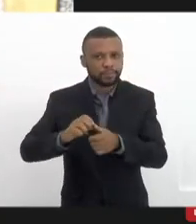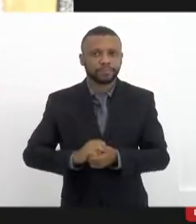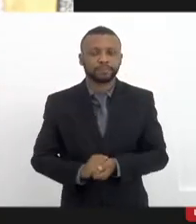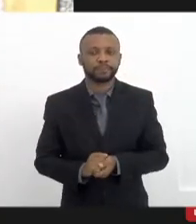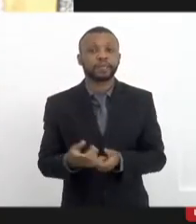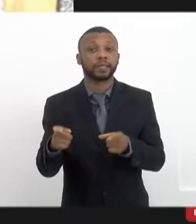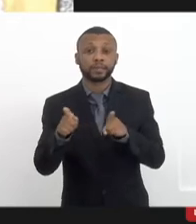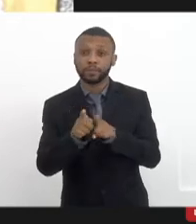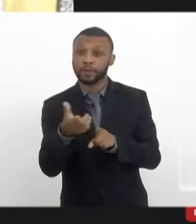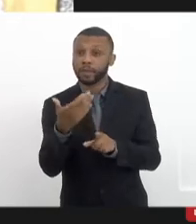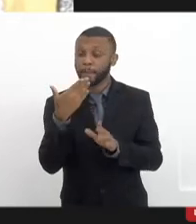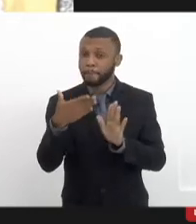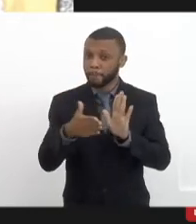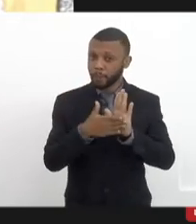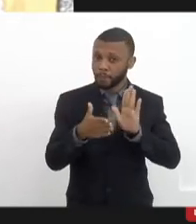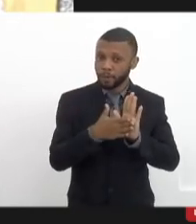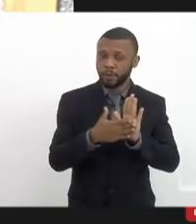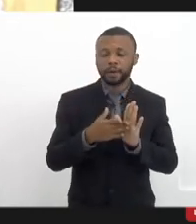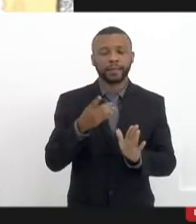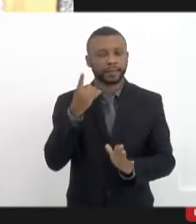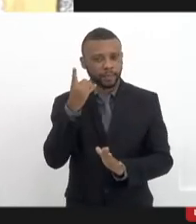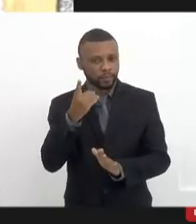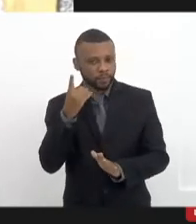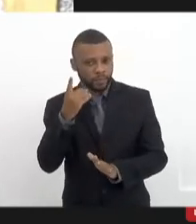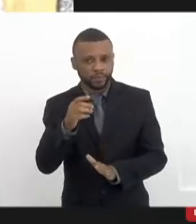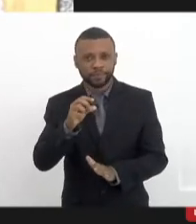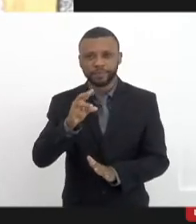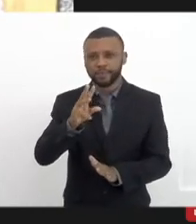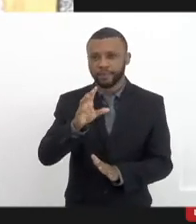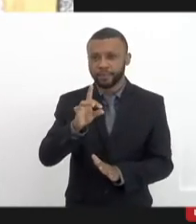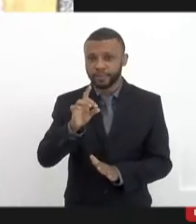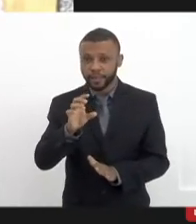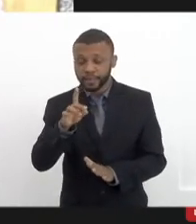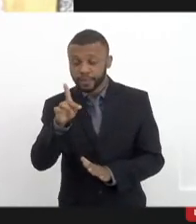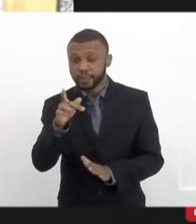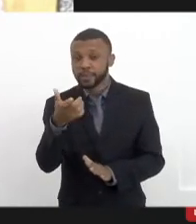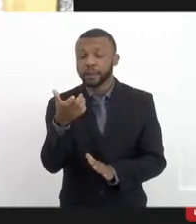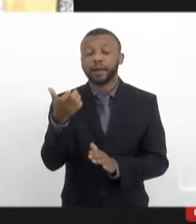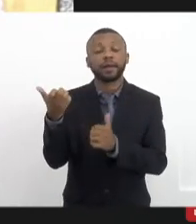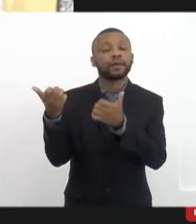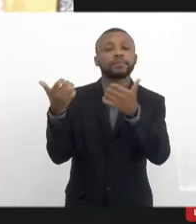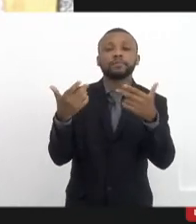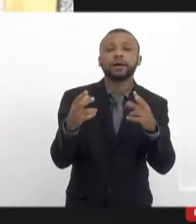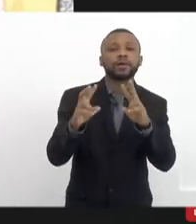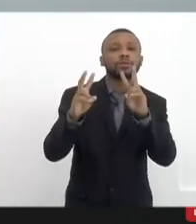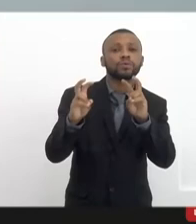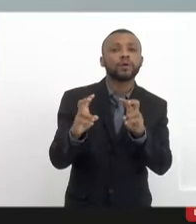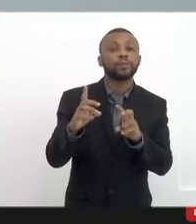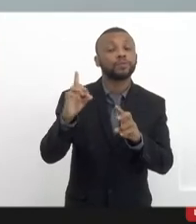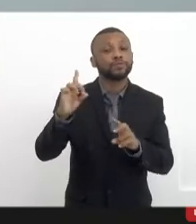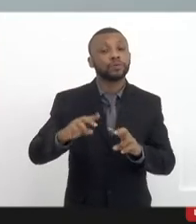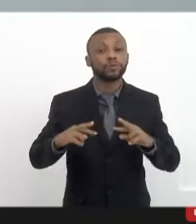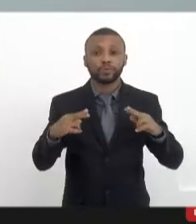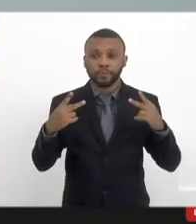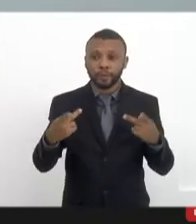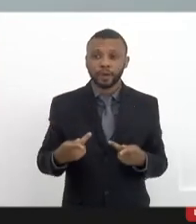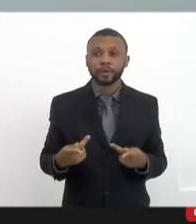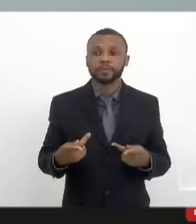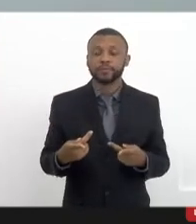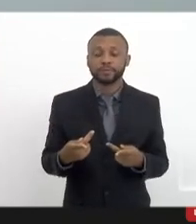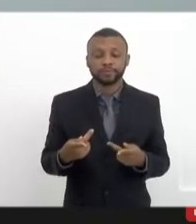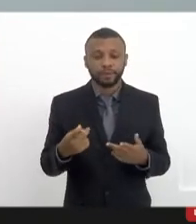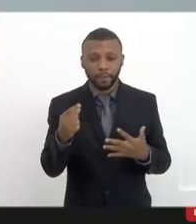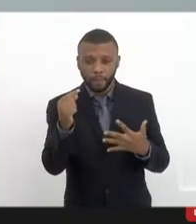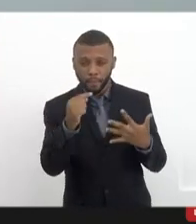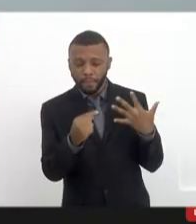propor, deputado Valdeck, que fosse feita alguma coisa na área de direitos humanos. Mas, Blanche, sobre denúncias ou